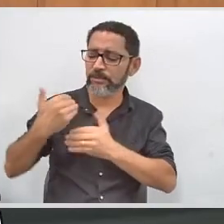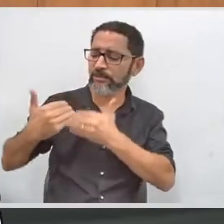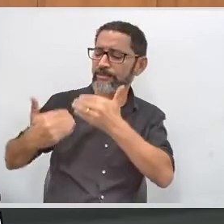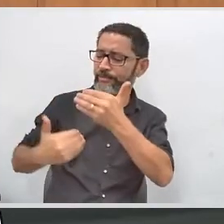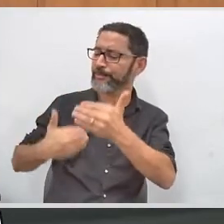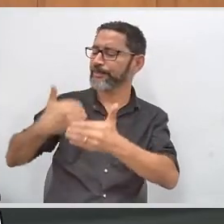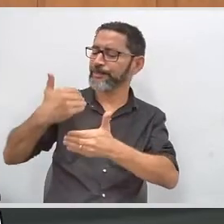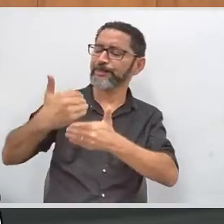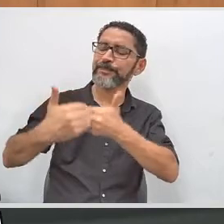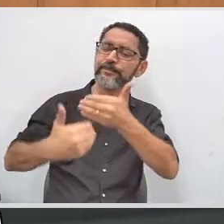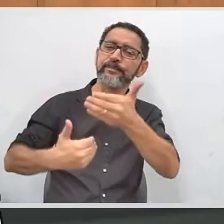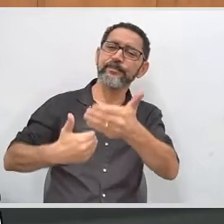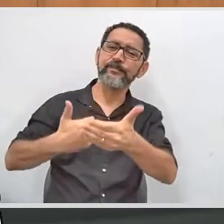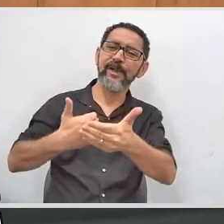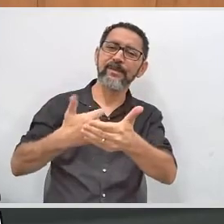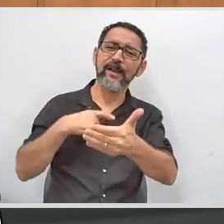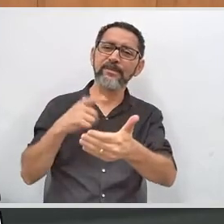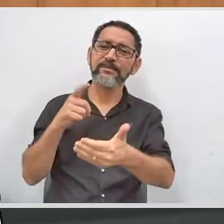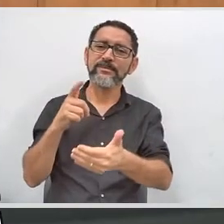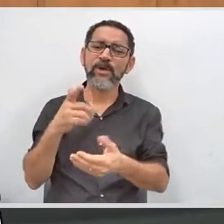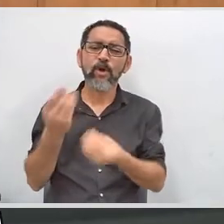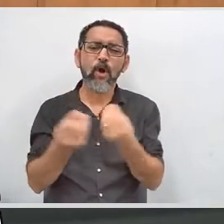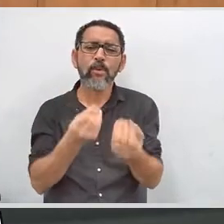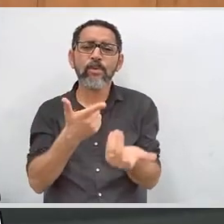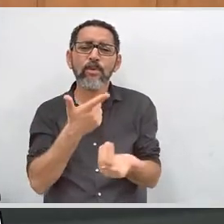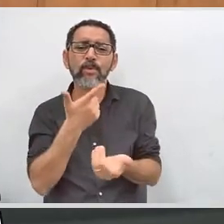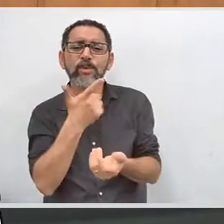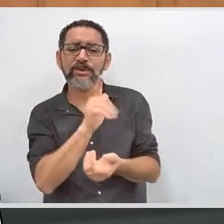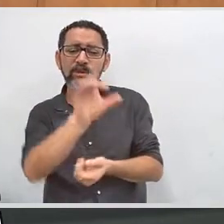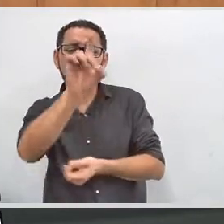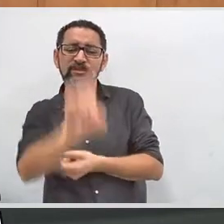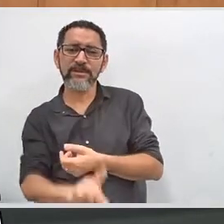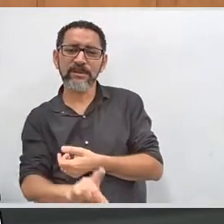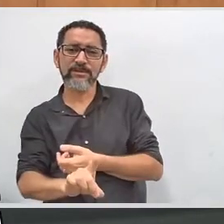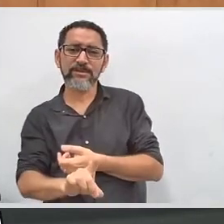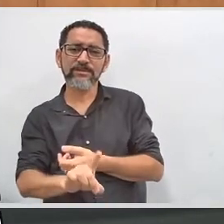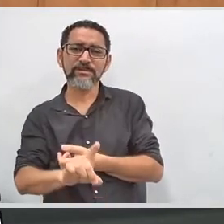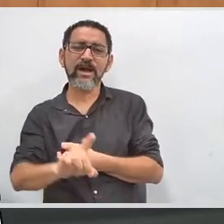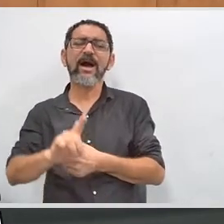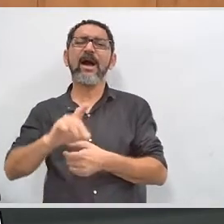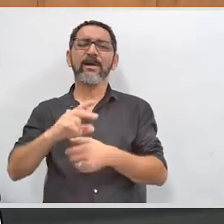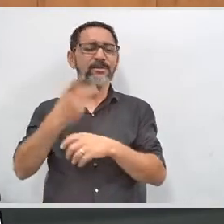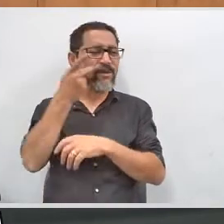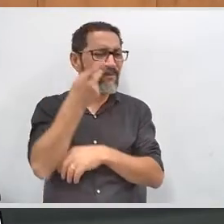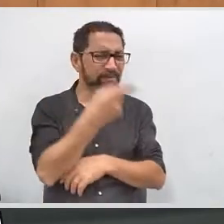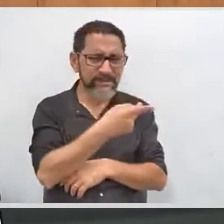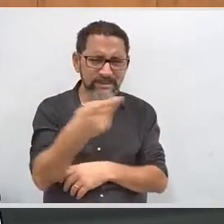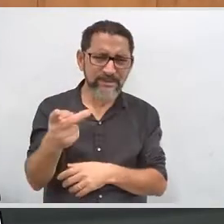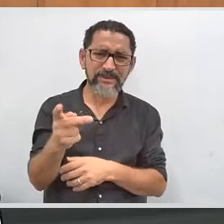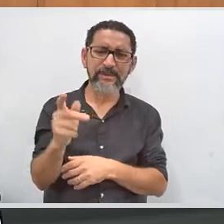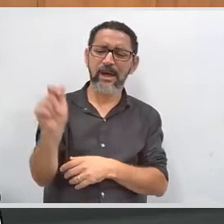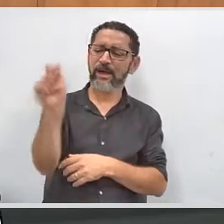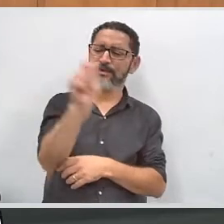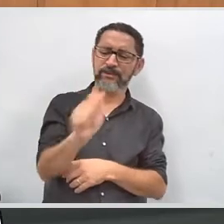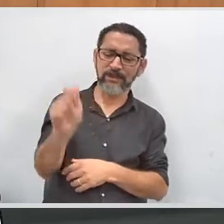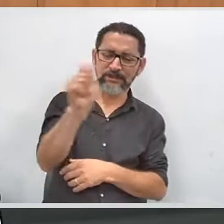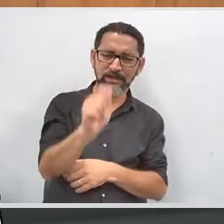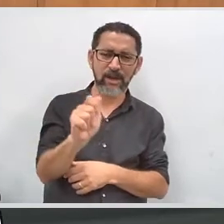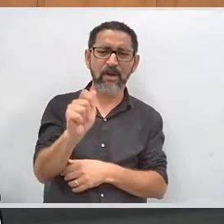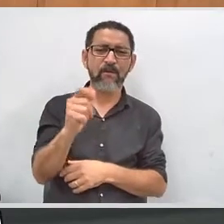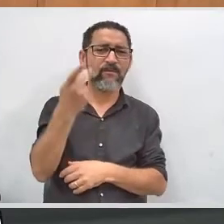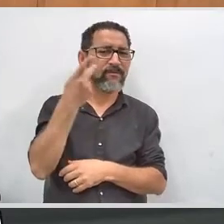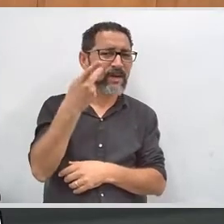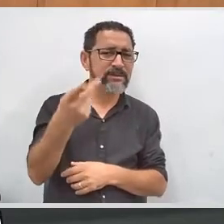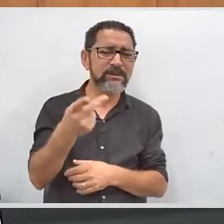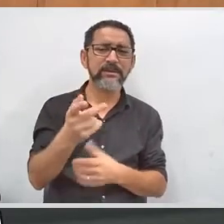tendo dificuldade de chegar até o eleitor com deficiência. A gente faz as campanhas, a gente visita as entidades, os conselhos